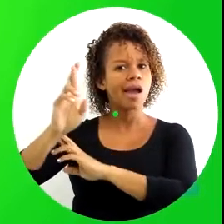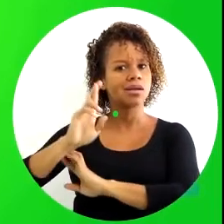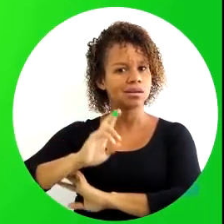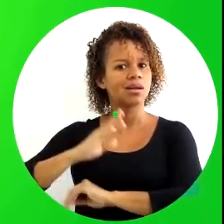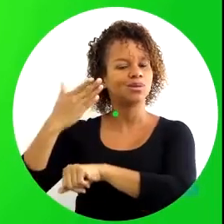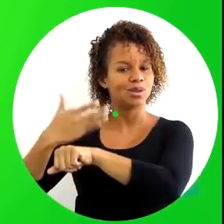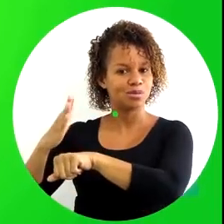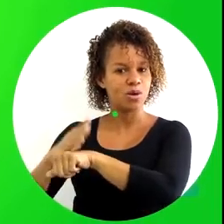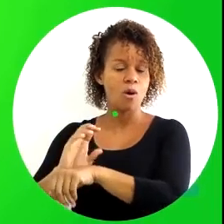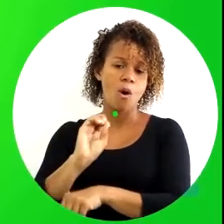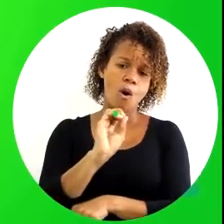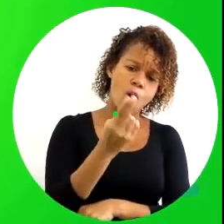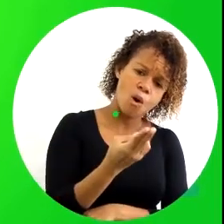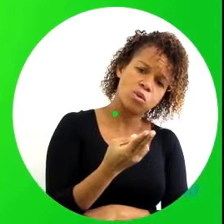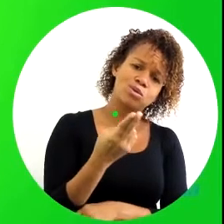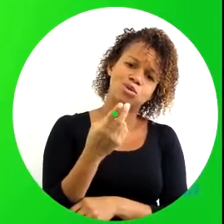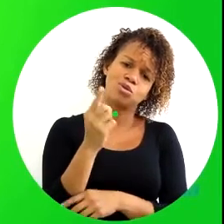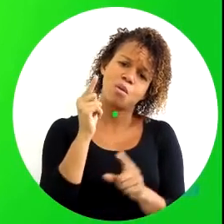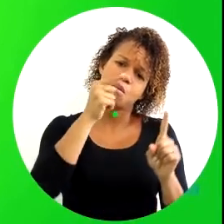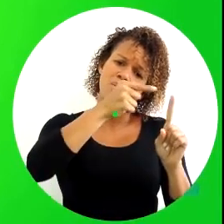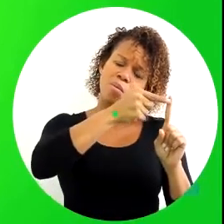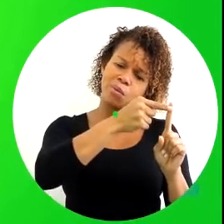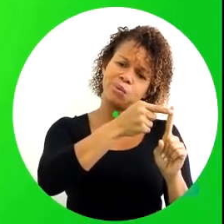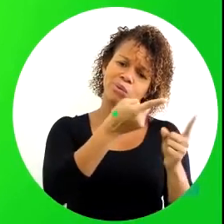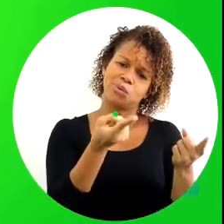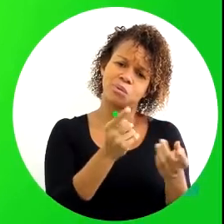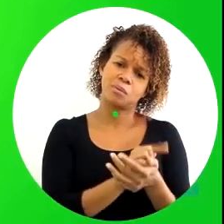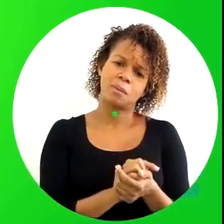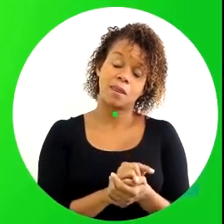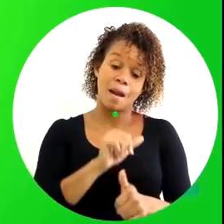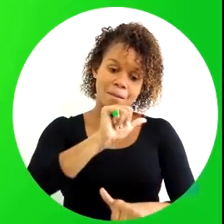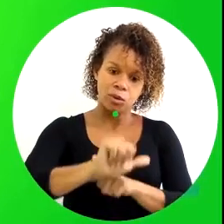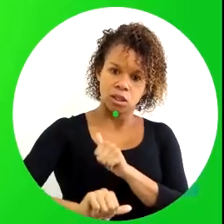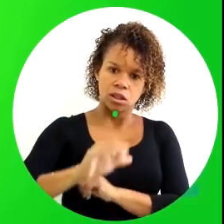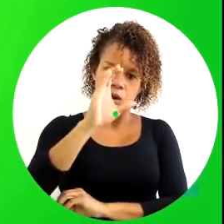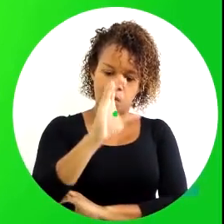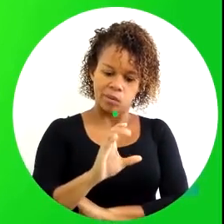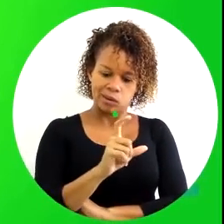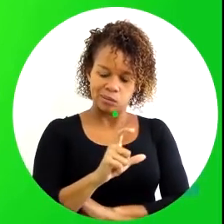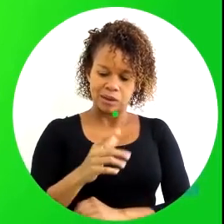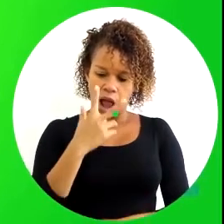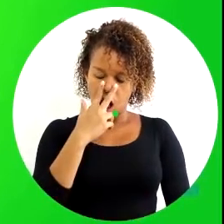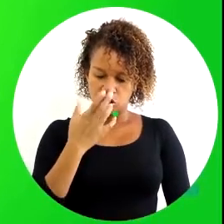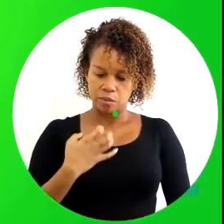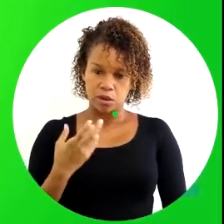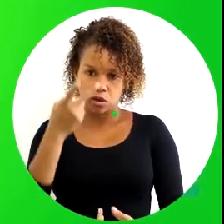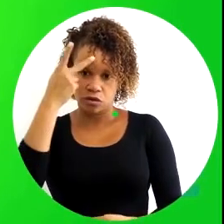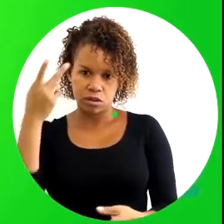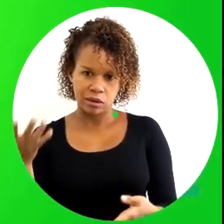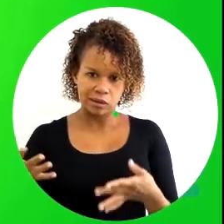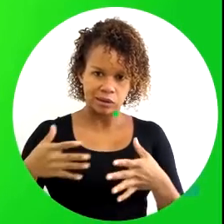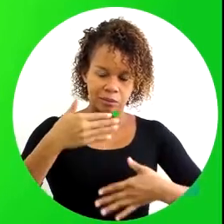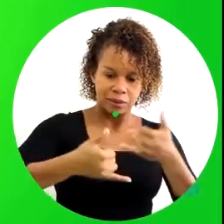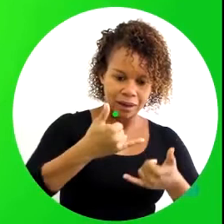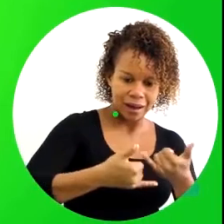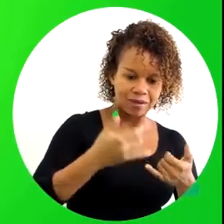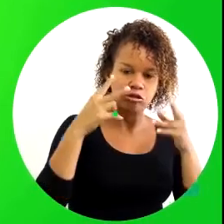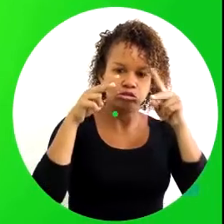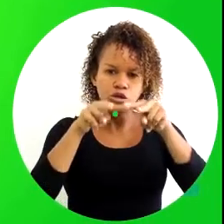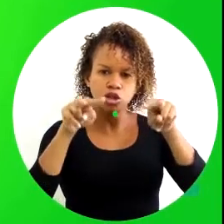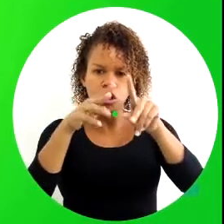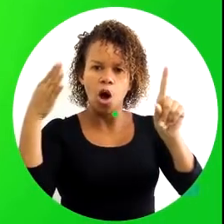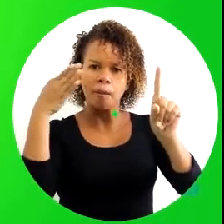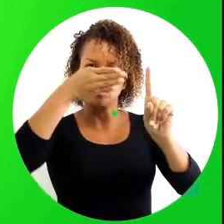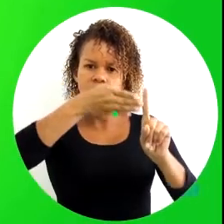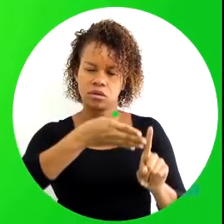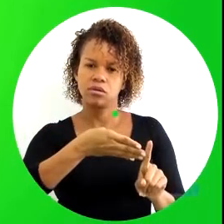resultado do treinamento. Outros pontos importantes para pensar. Mudança de comportamento. Eu queria que as pessoas fossem mais engajadas, estivessem mais